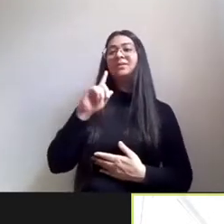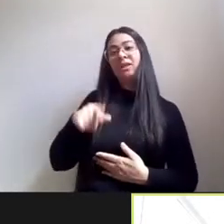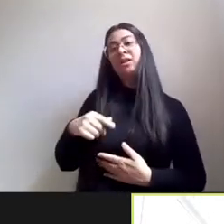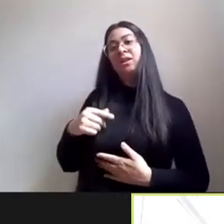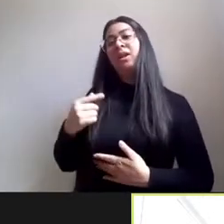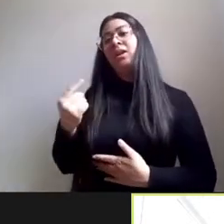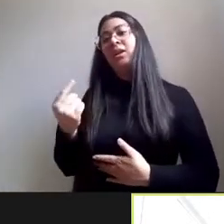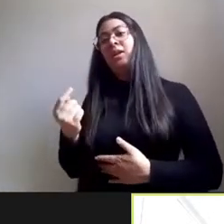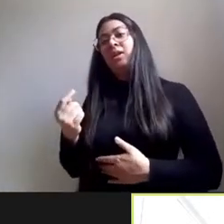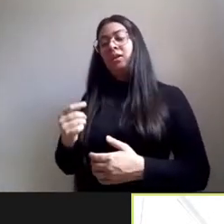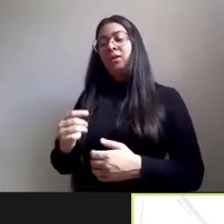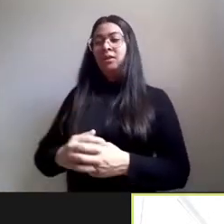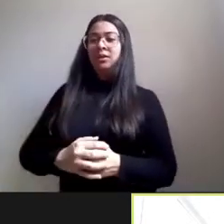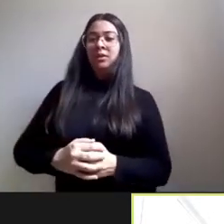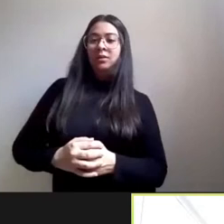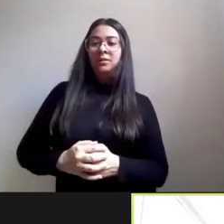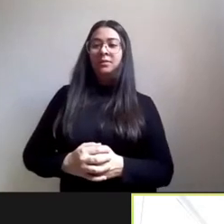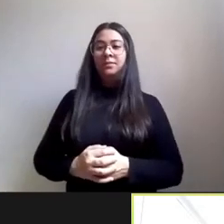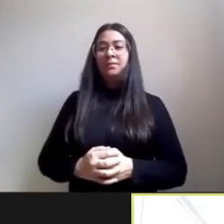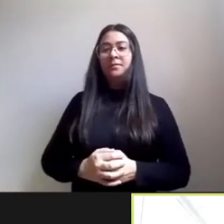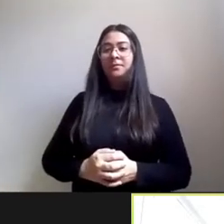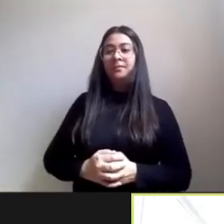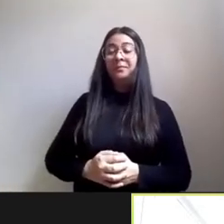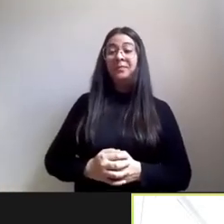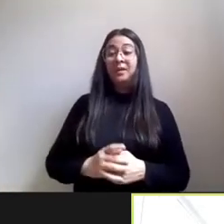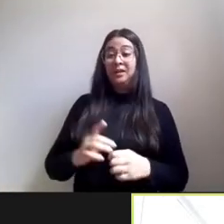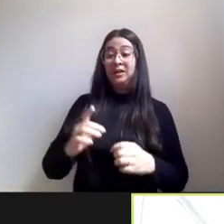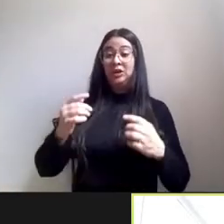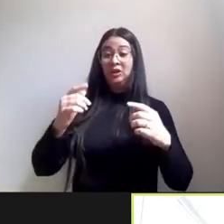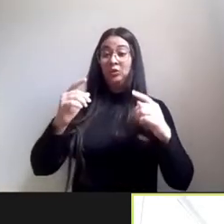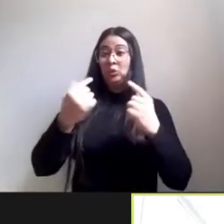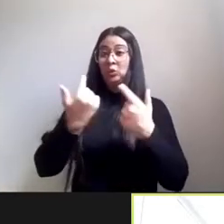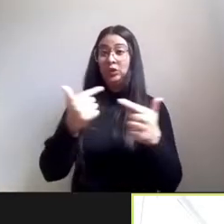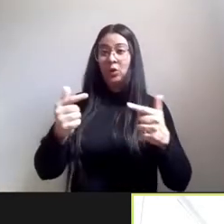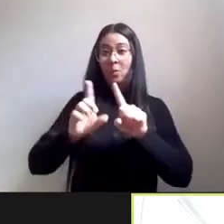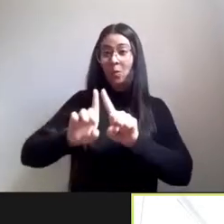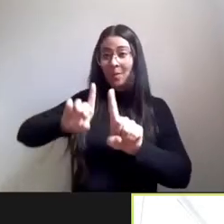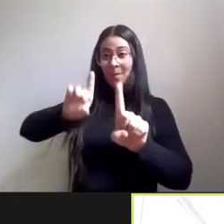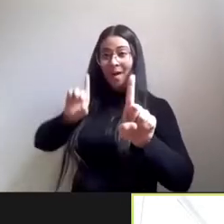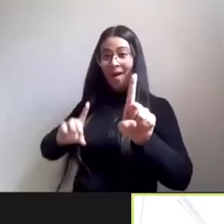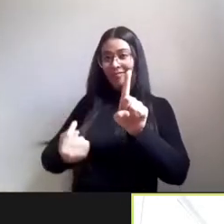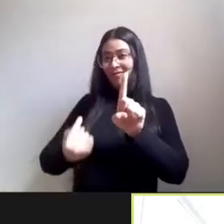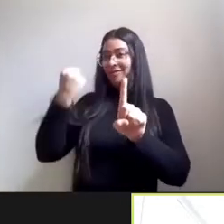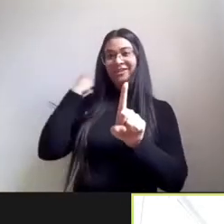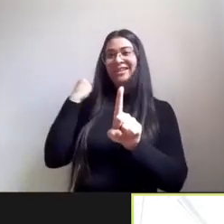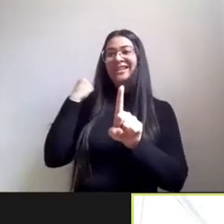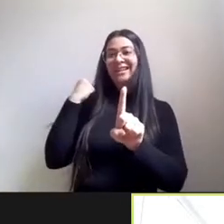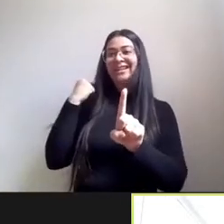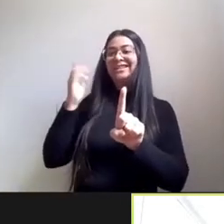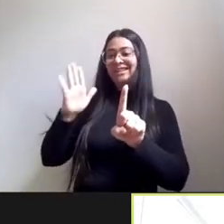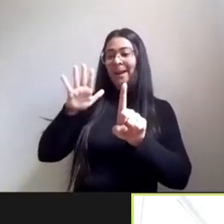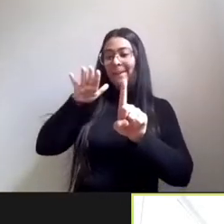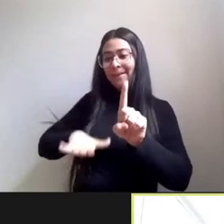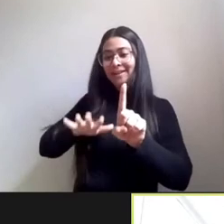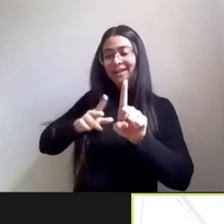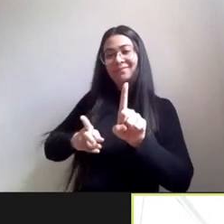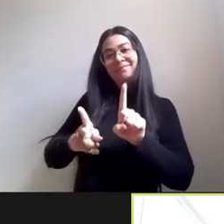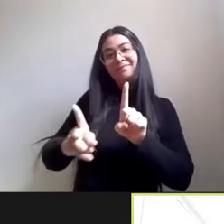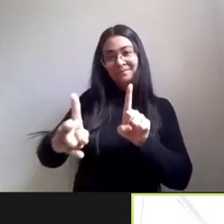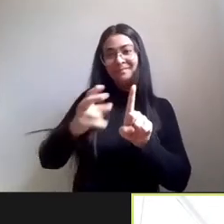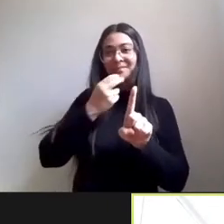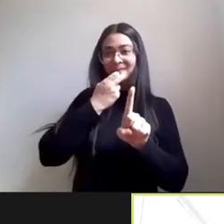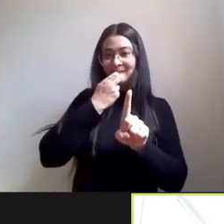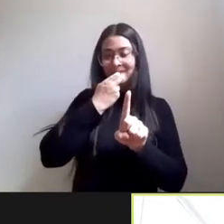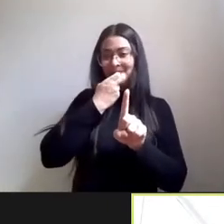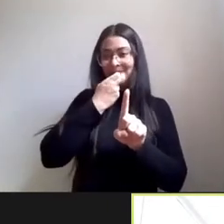irreversível e é bom que seja irreversível nesse caminho que a gente é tá trilhando aí por força